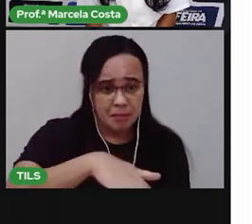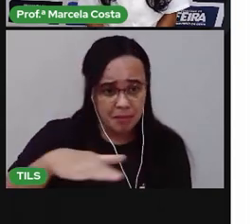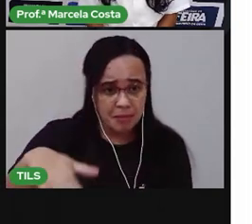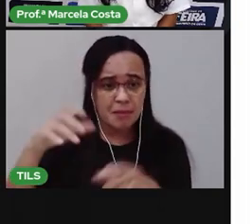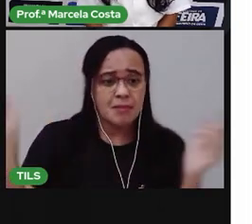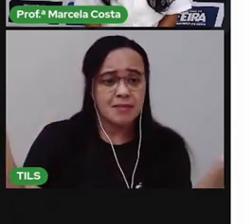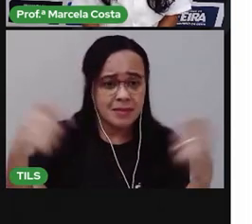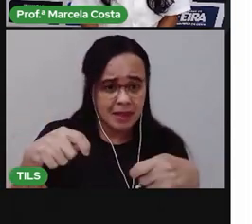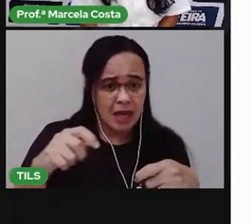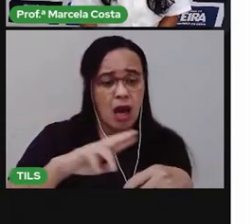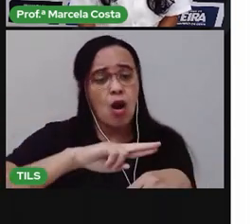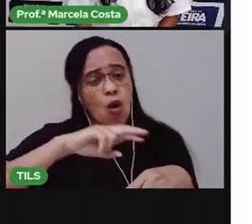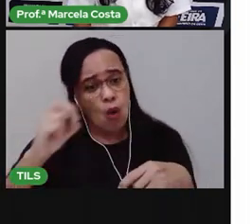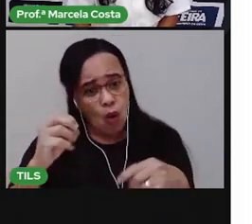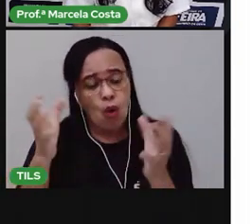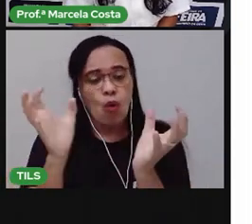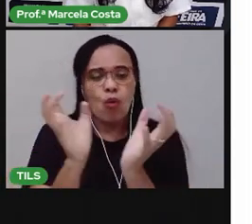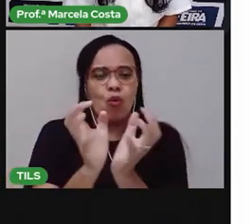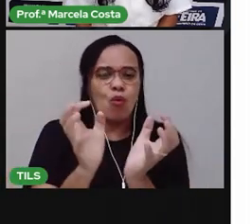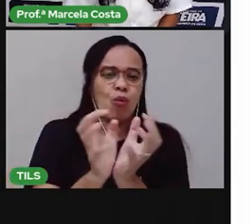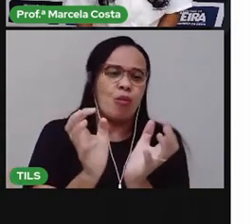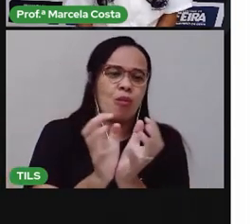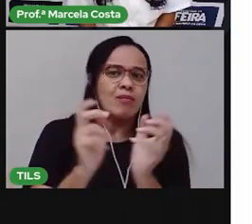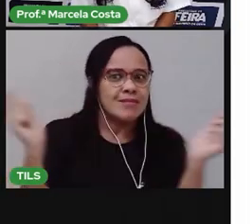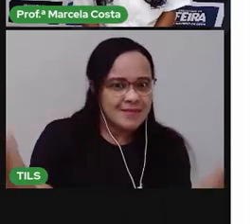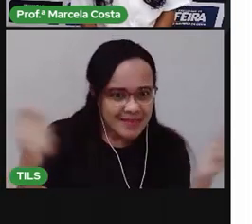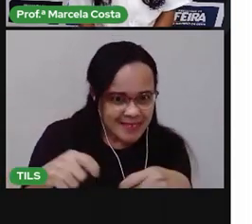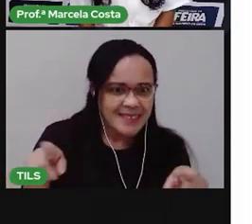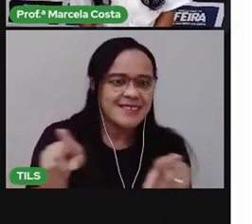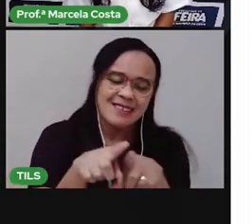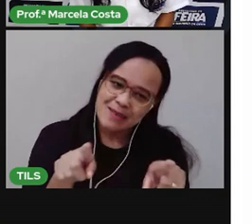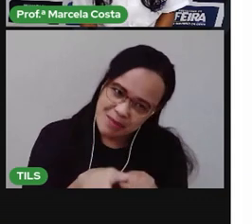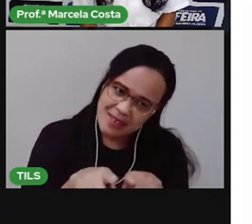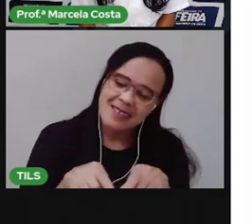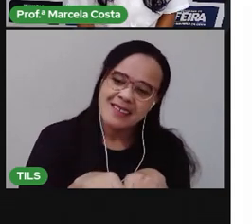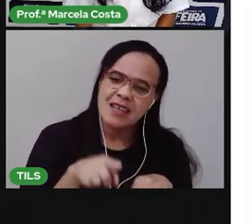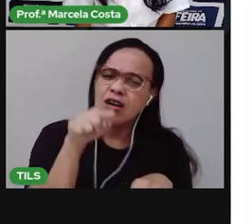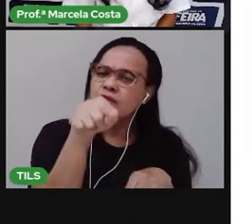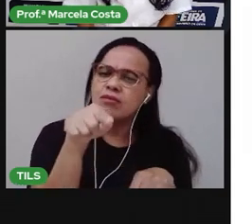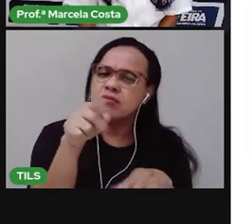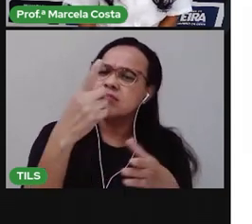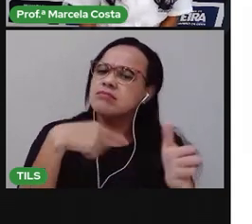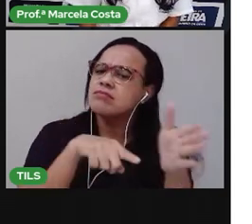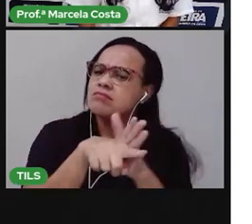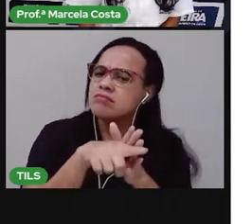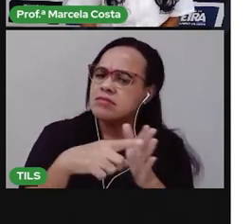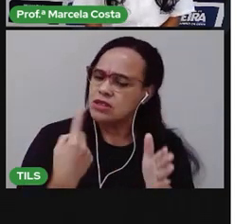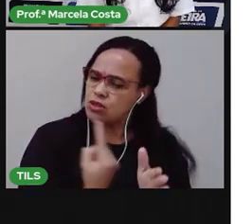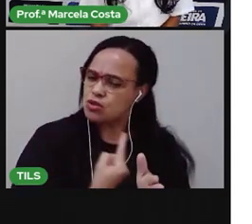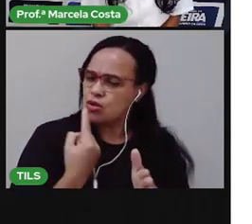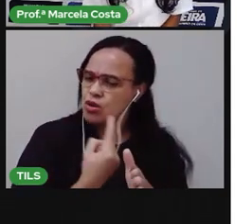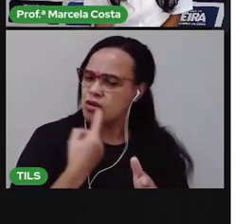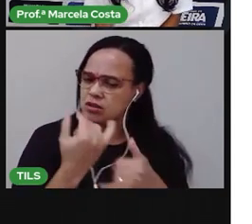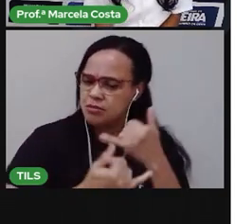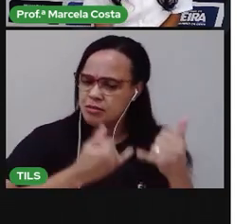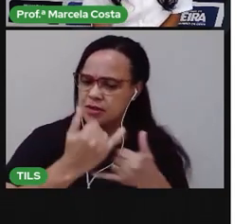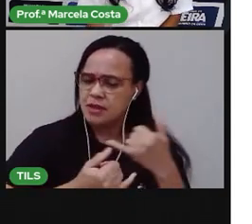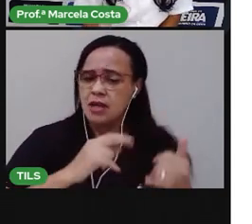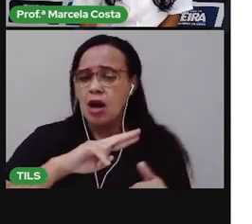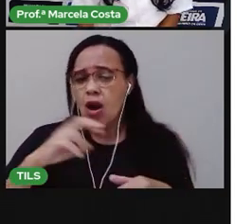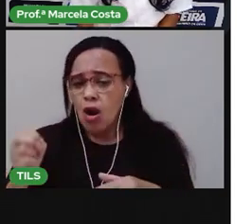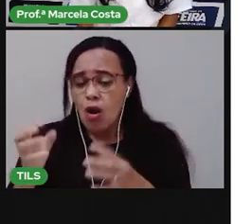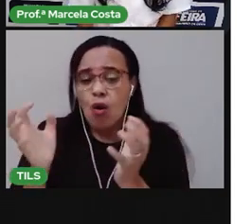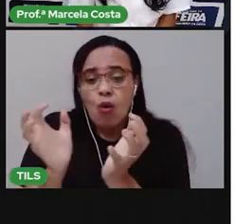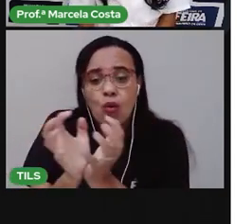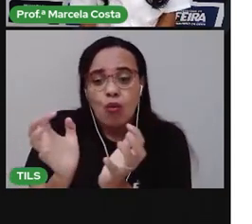coletivas, realizadas em grupo. Você gosta de brincar sozinha? Sozinho? Ou você gosta de brincar